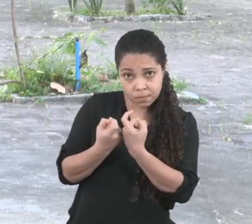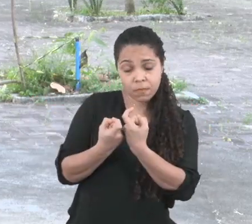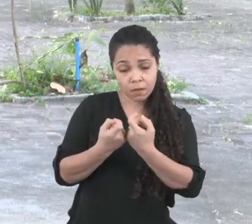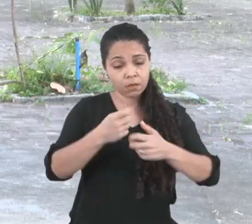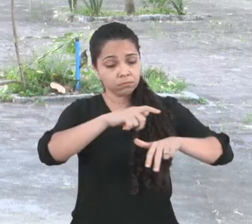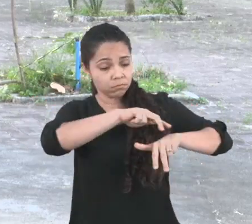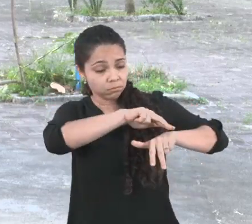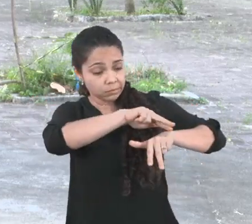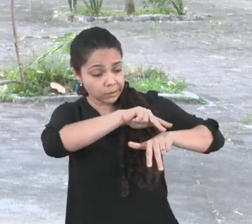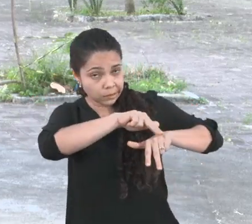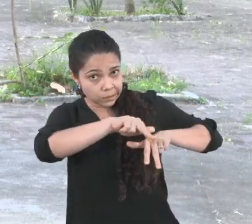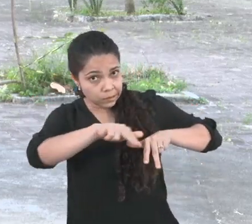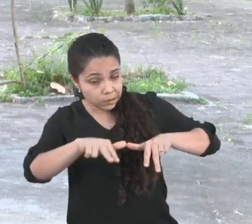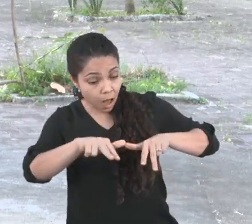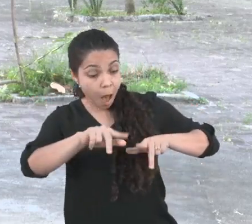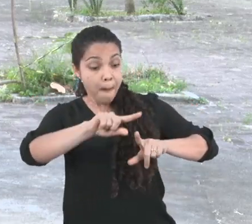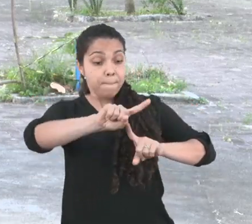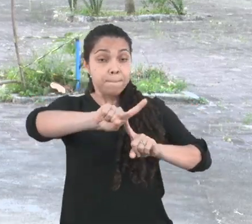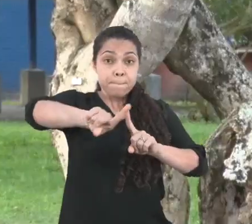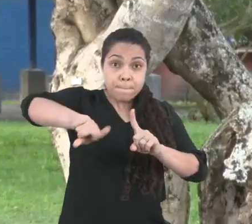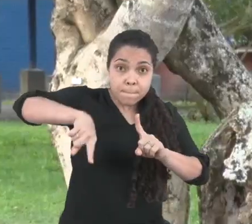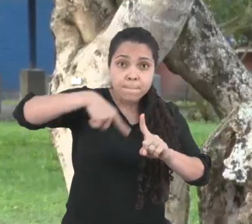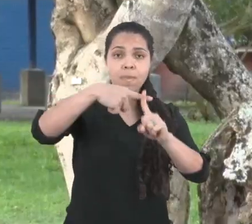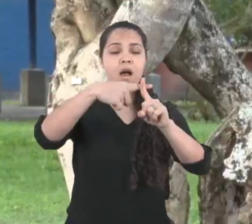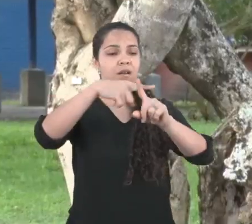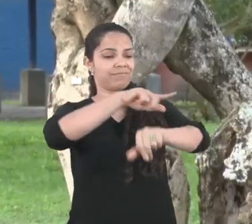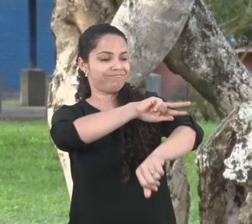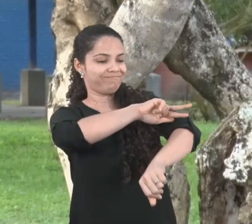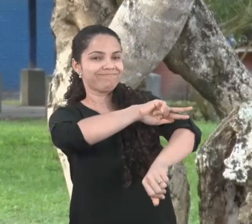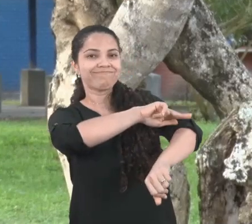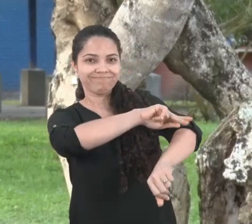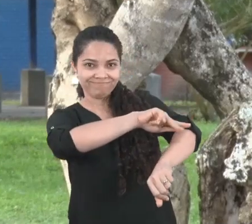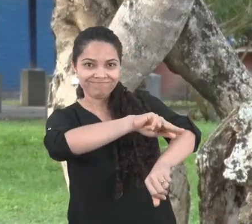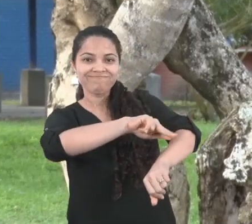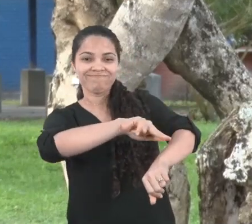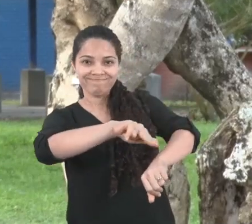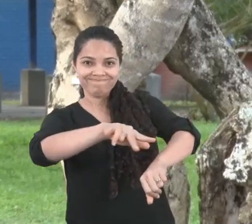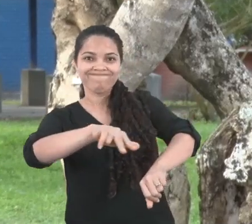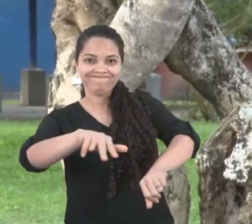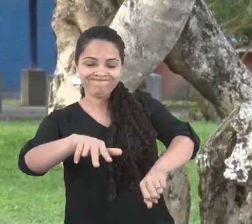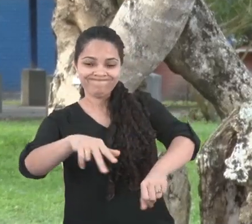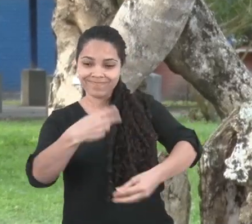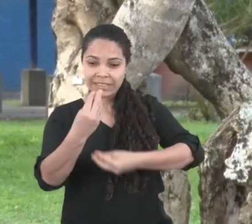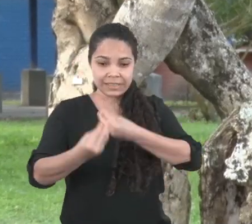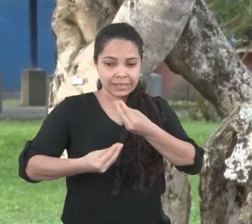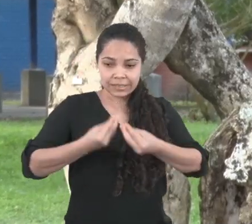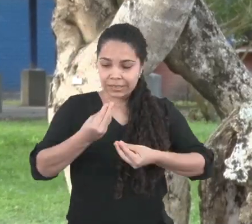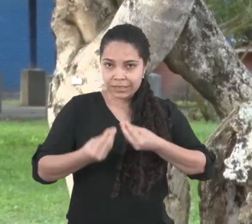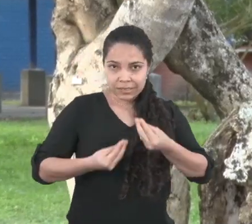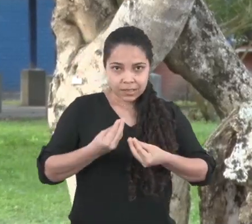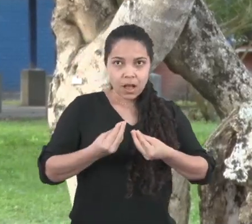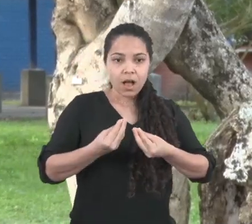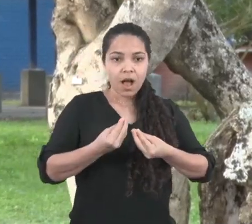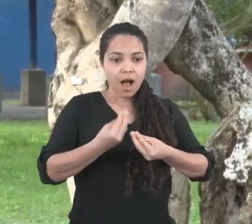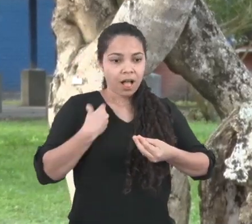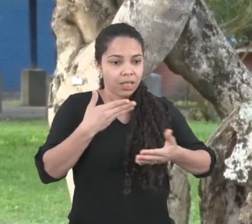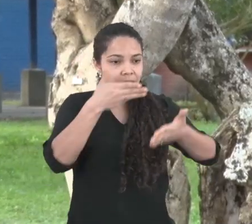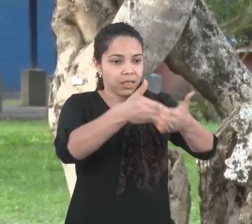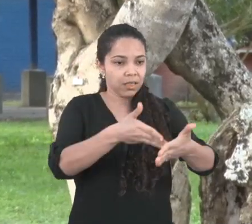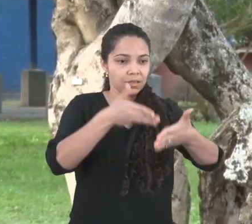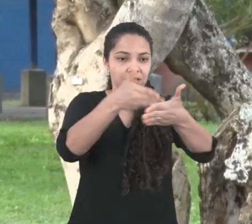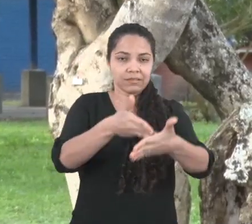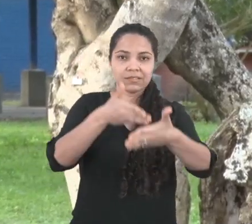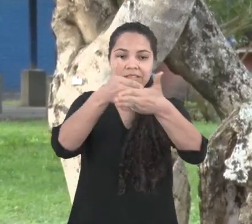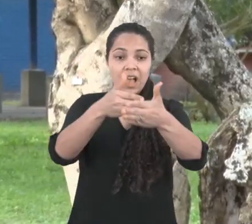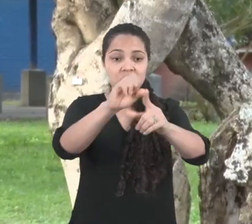como são as nossas identidades de gênero, e isso realmente está sendo atravessado por uma questão racial, nós esbarramos